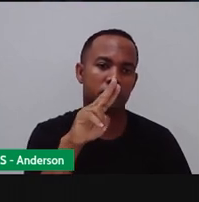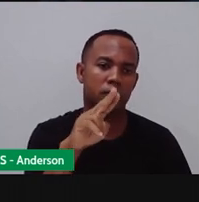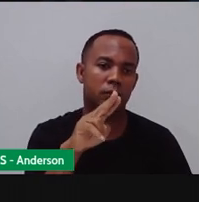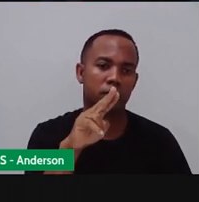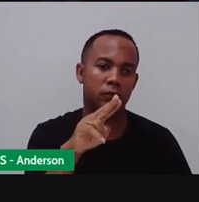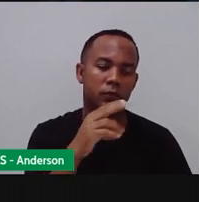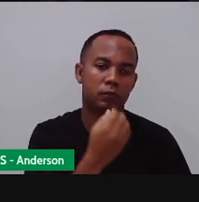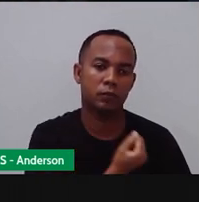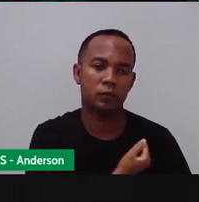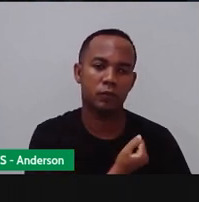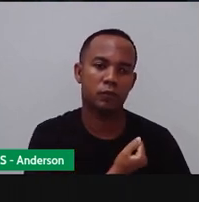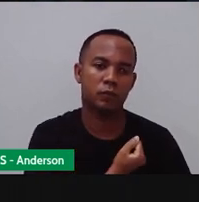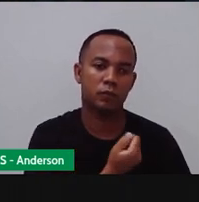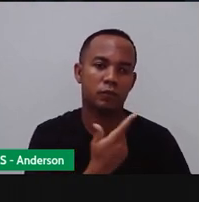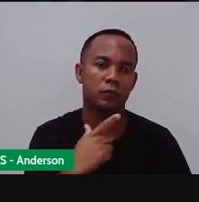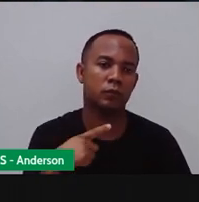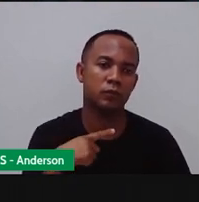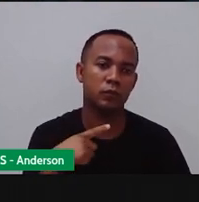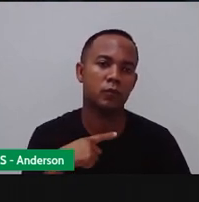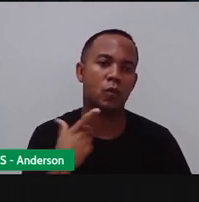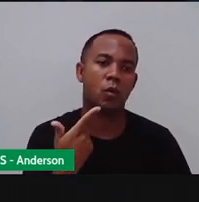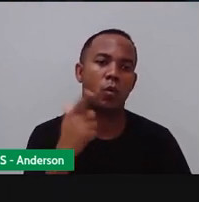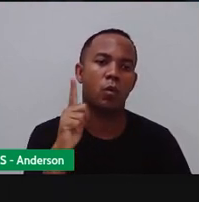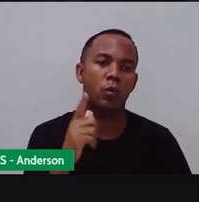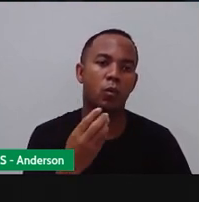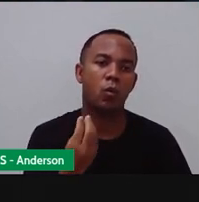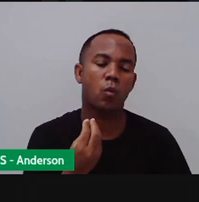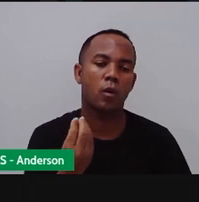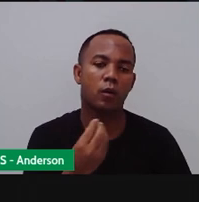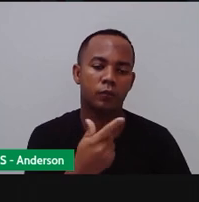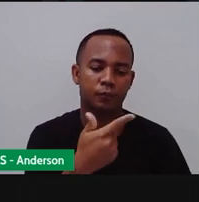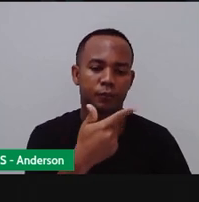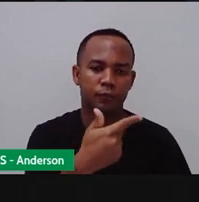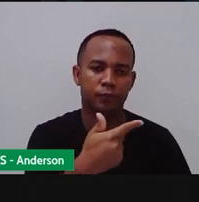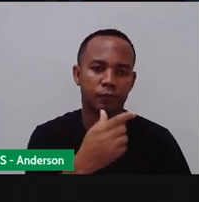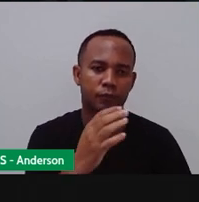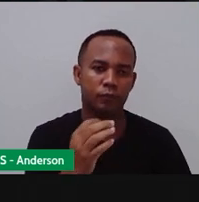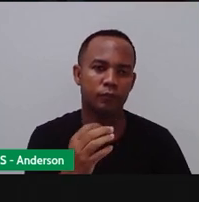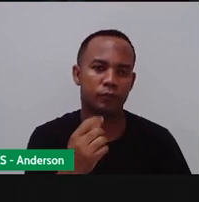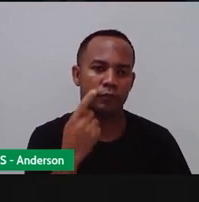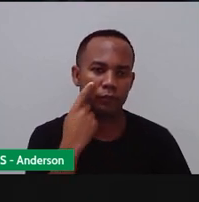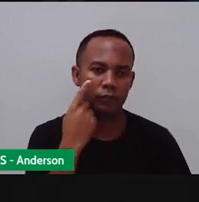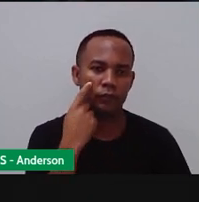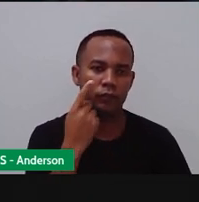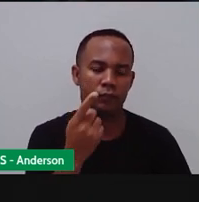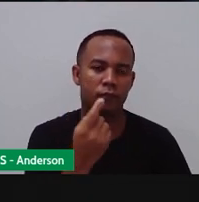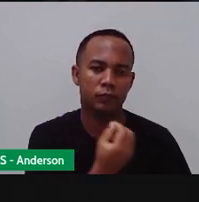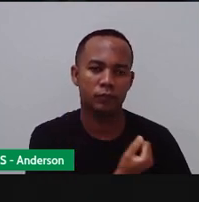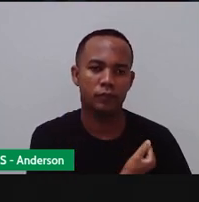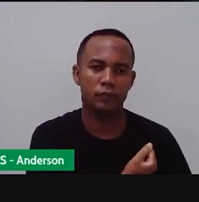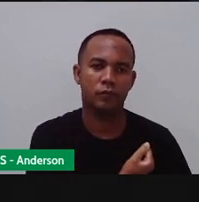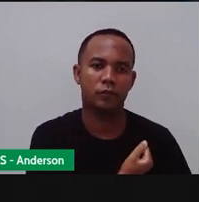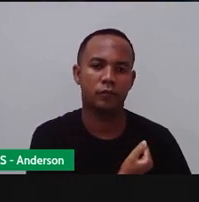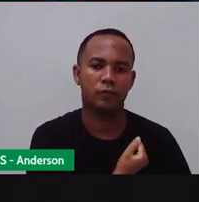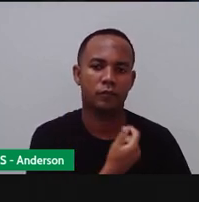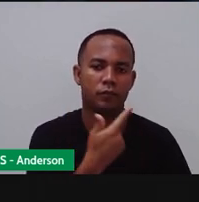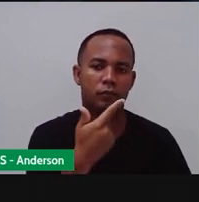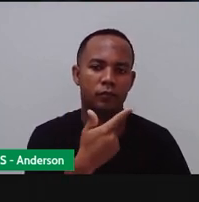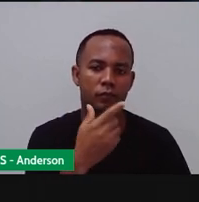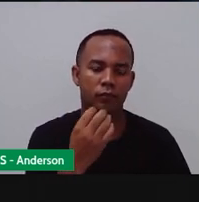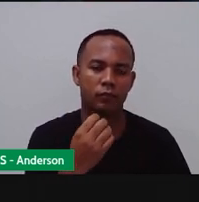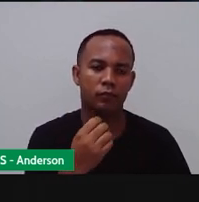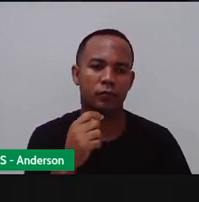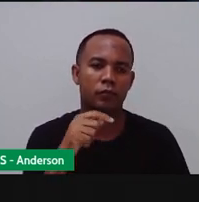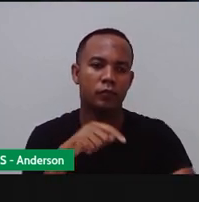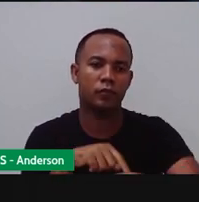Qual é outro número que tem aqui, que a Pro colocou? Vinte. Olha o número. Vinte. Então, são